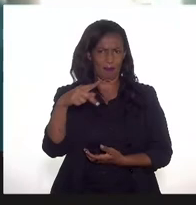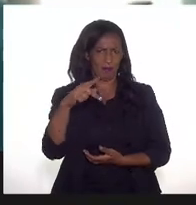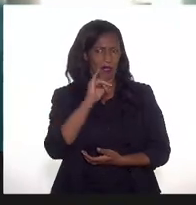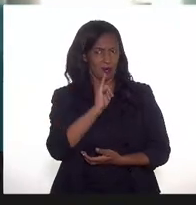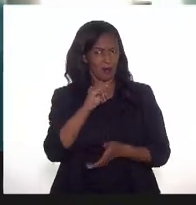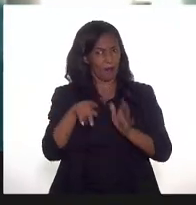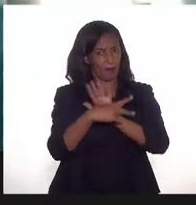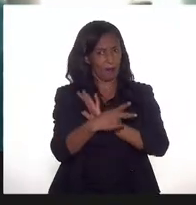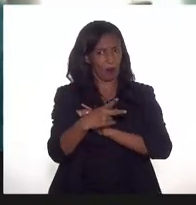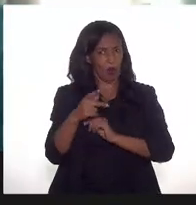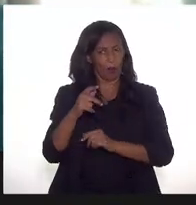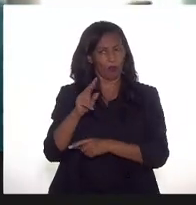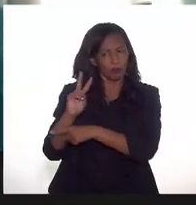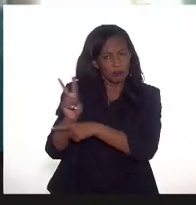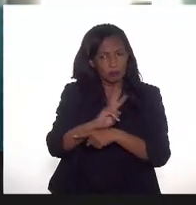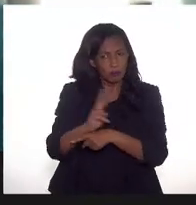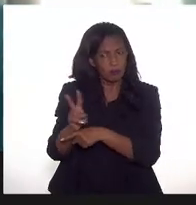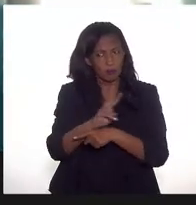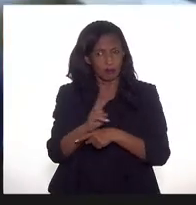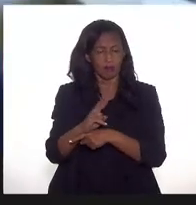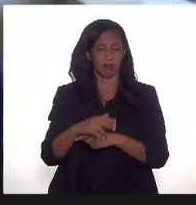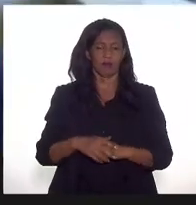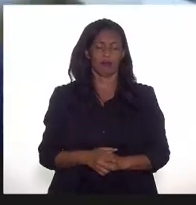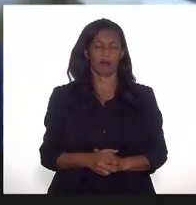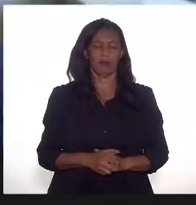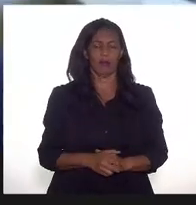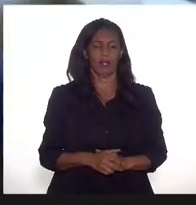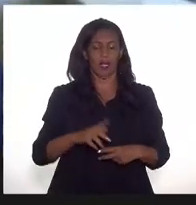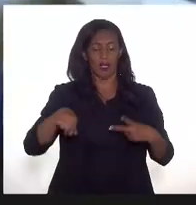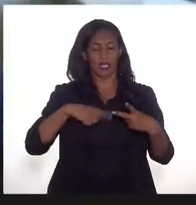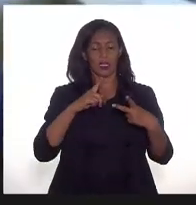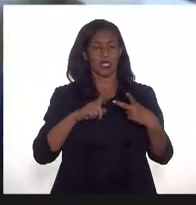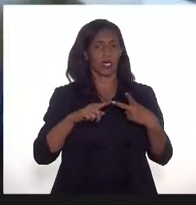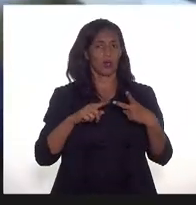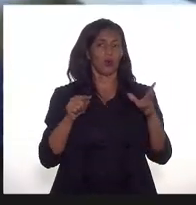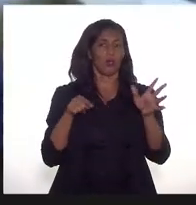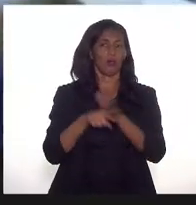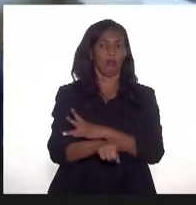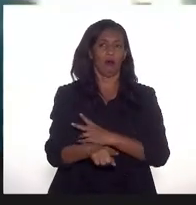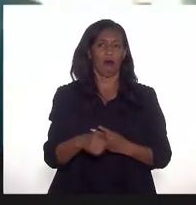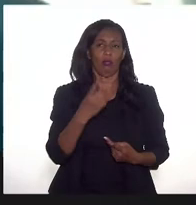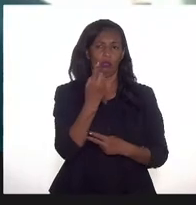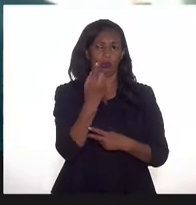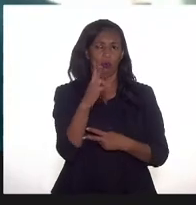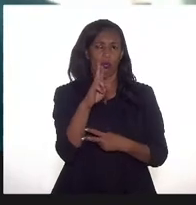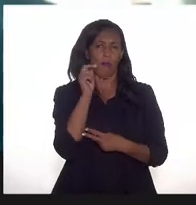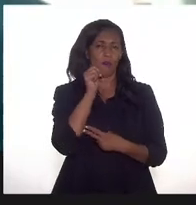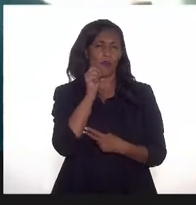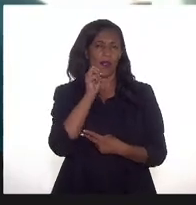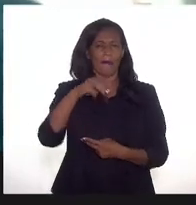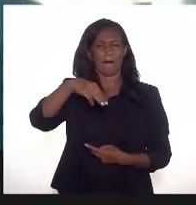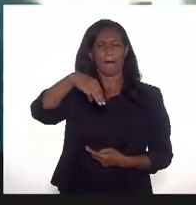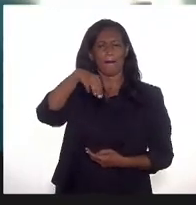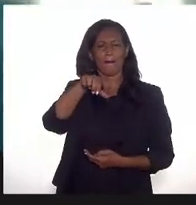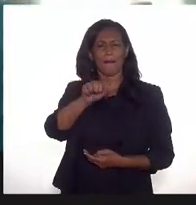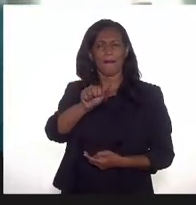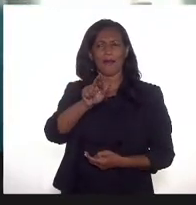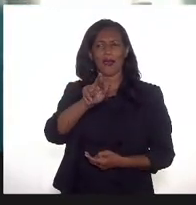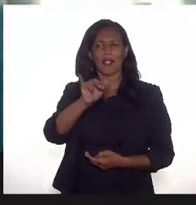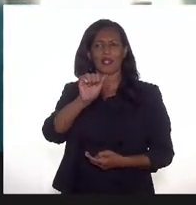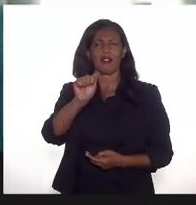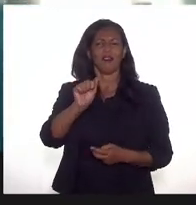Posso fazer a segunda pergunta, senhor presidente? Acho que eu eu dirijo a doutora Mariana. Eu queria que a doutora Mariana esclarecesse qual é a